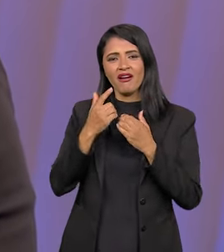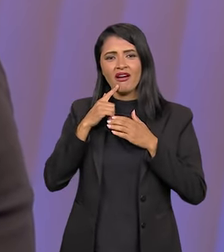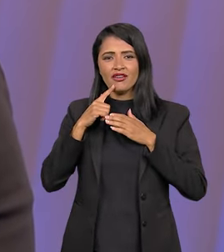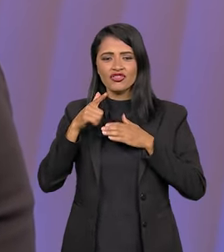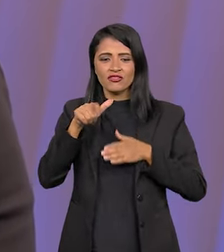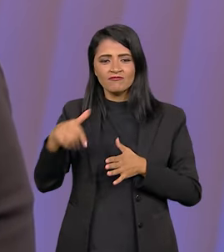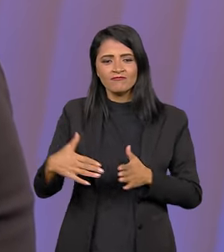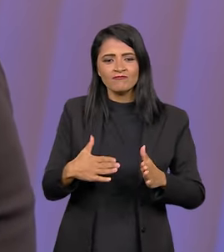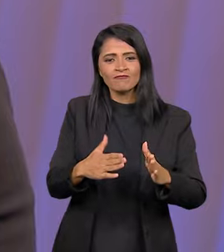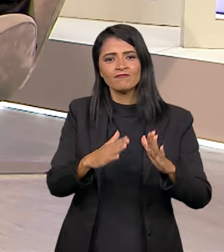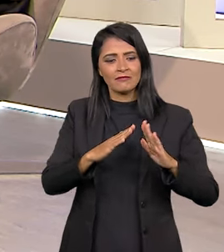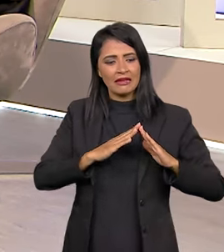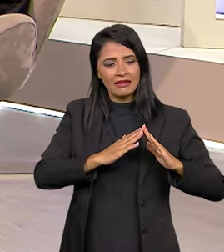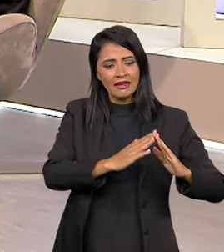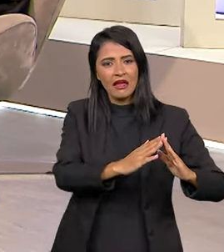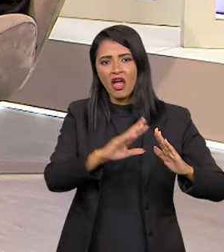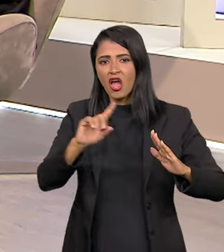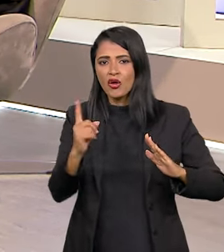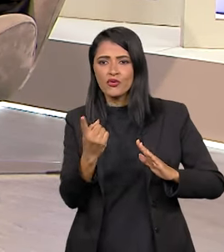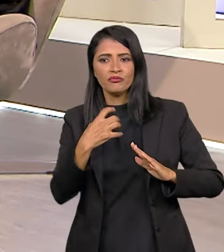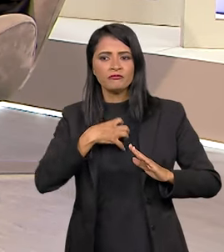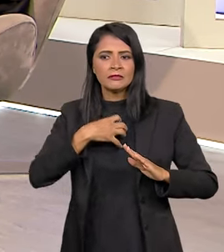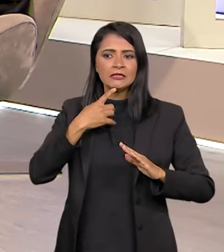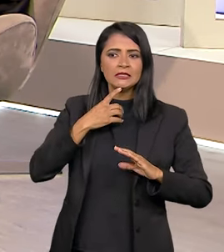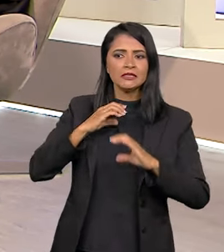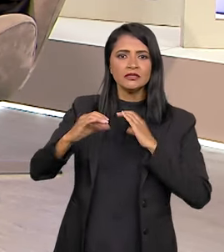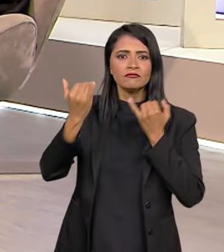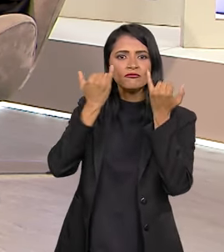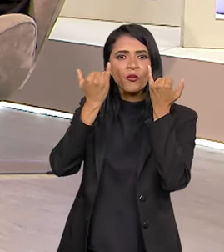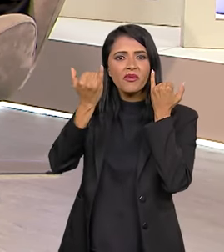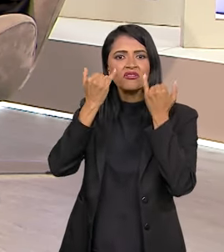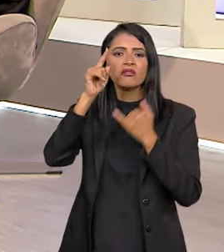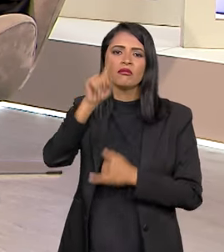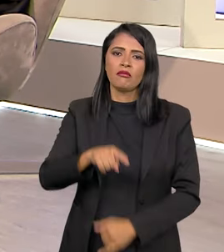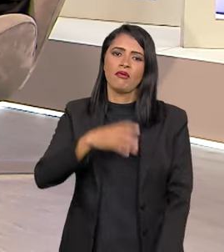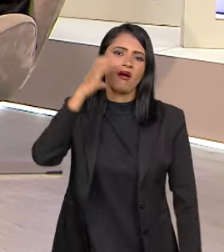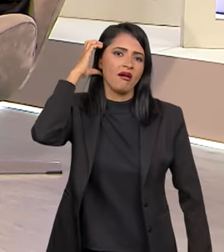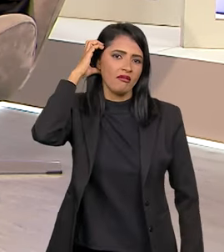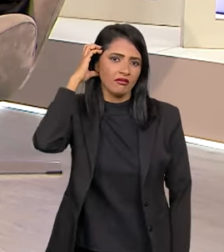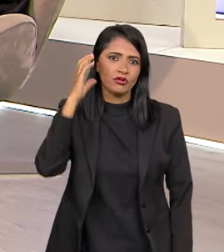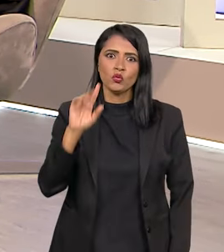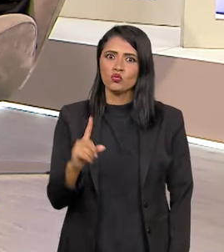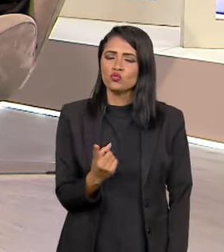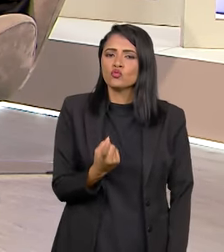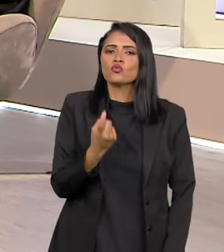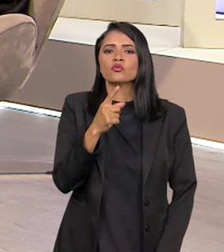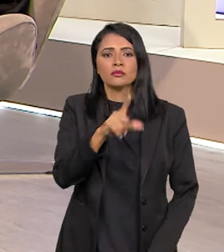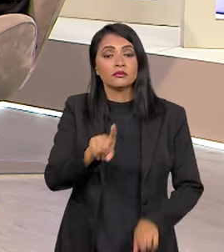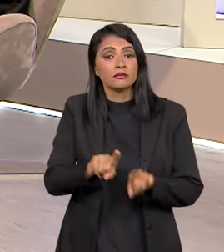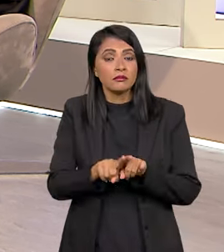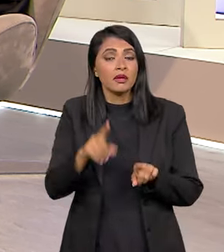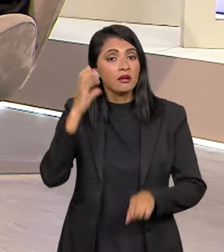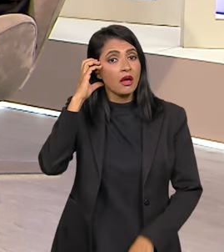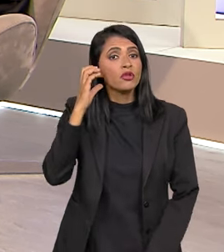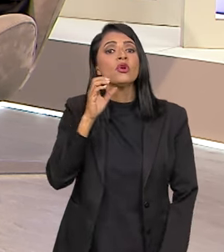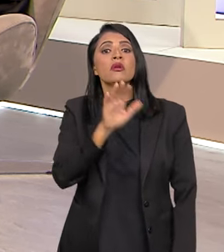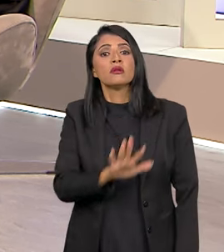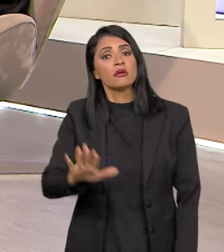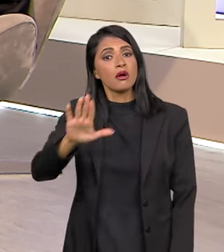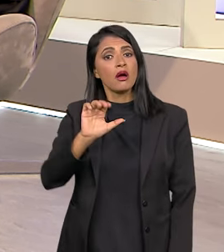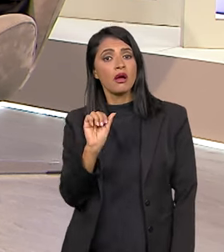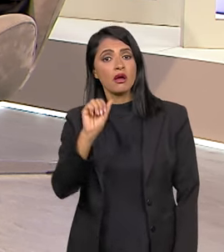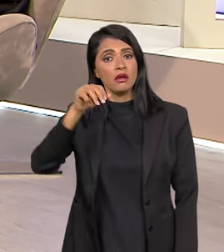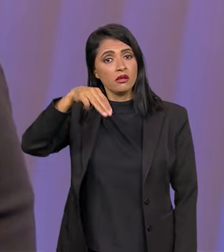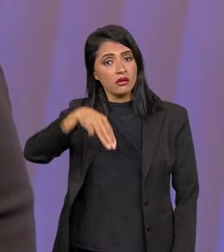ribeirinhas. Muitas vezes o único meio de comunicação que a pessoa tem é a rádio, Exatamente. A gente tem na Rádio Nacional